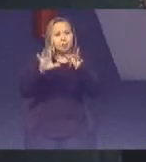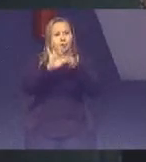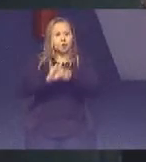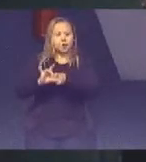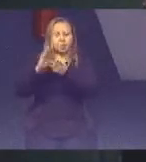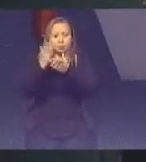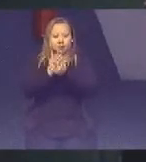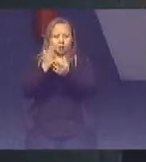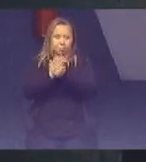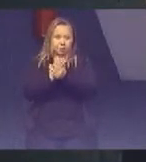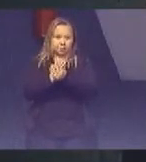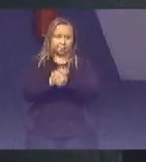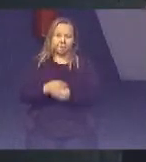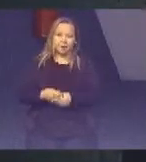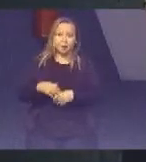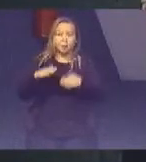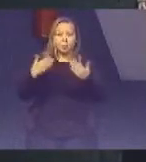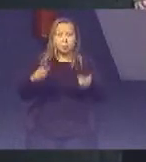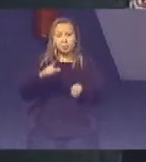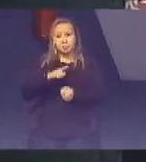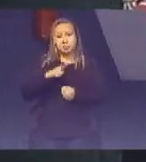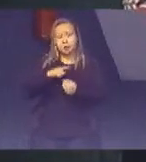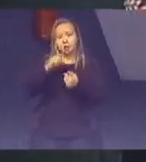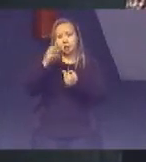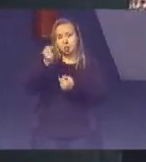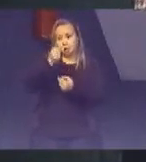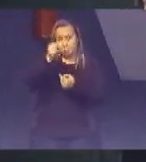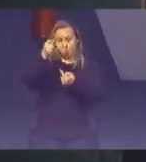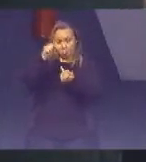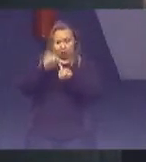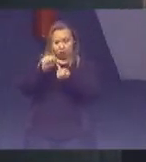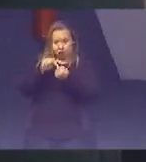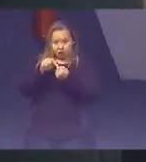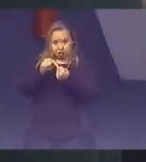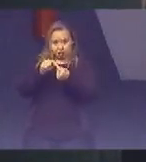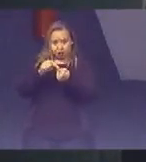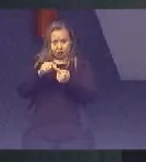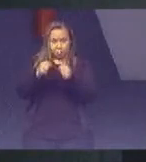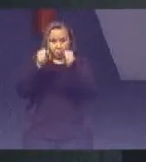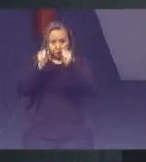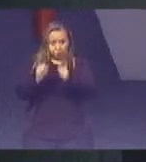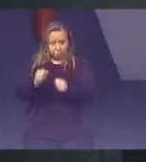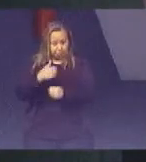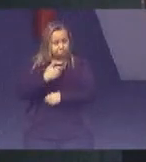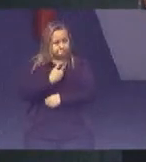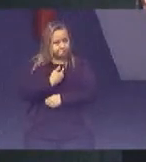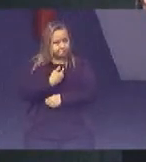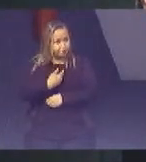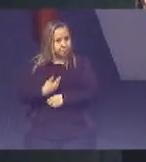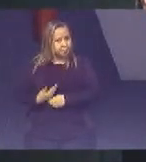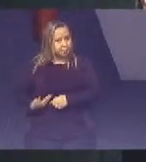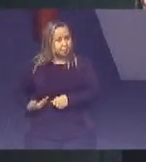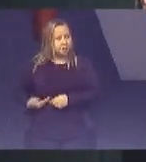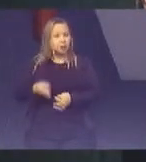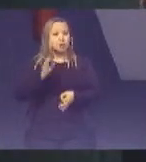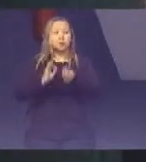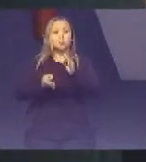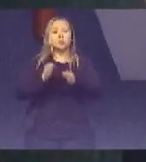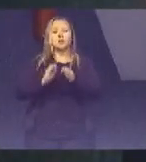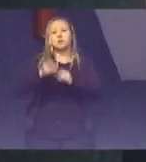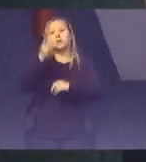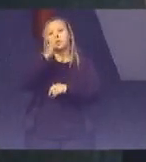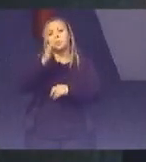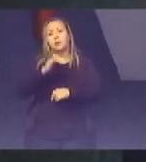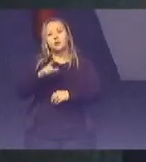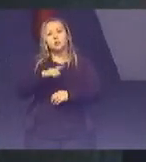Refiro aqui A oito metas É porque o poder Judiciário brasileiro Tem oito metas São as oito metas Nacionais E as